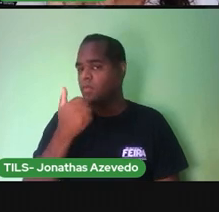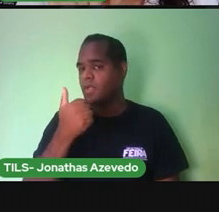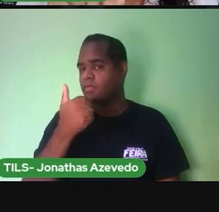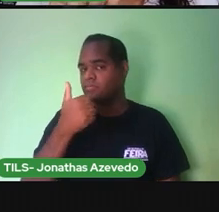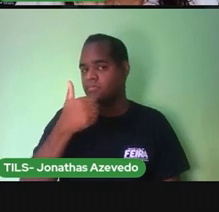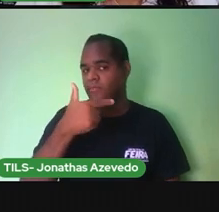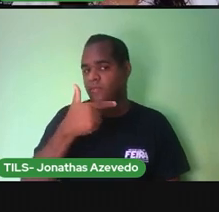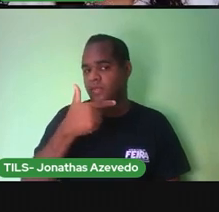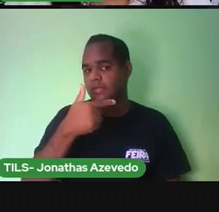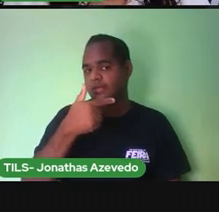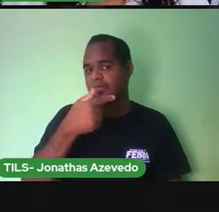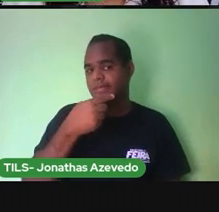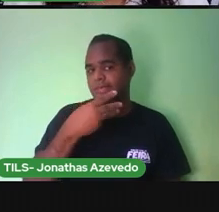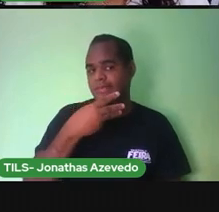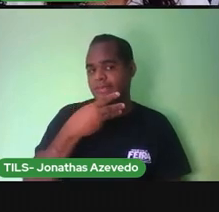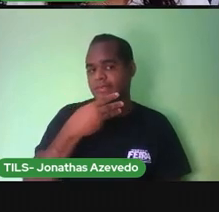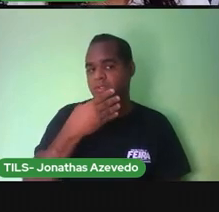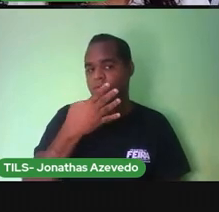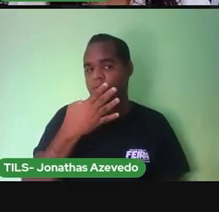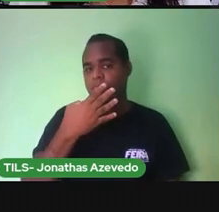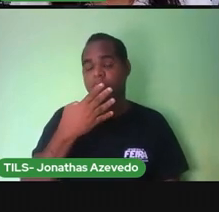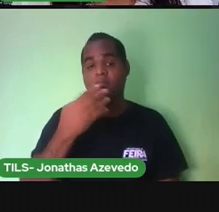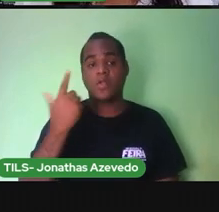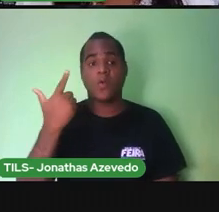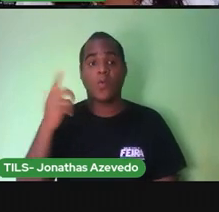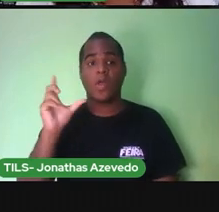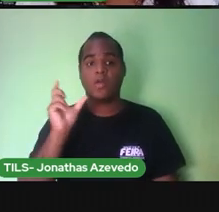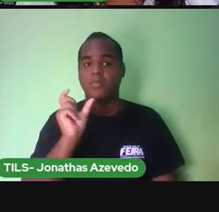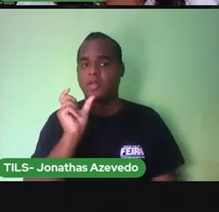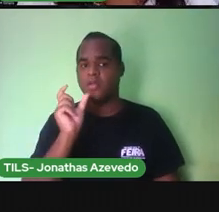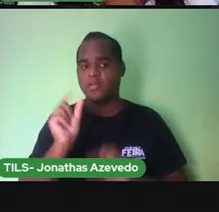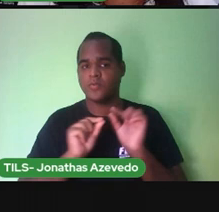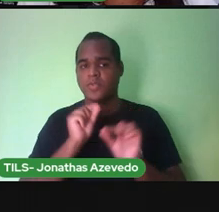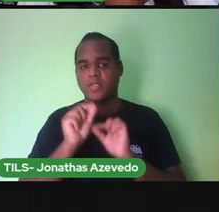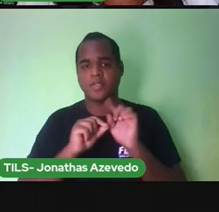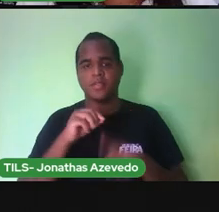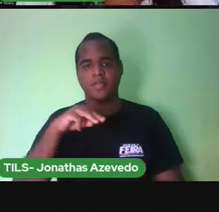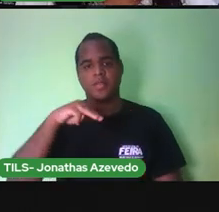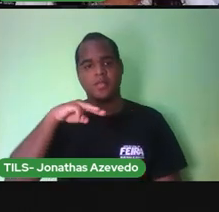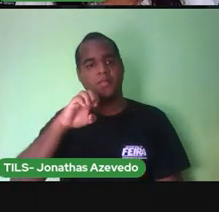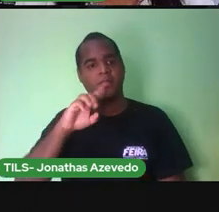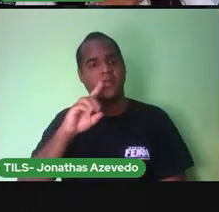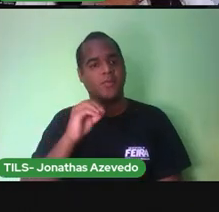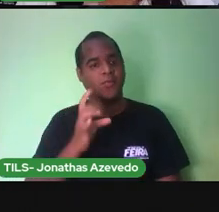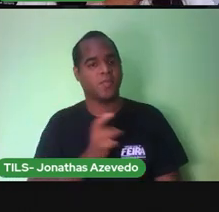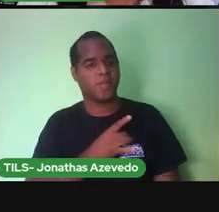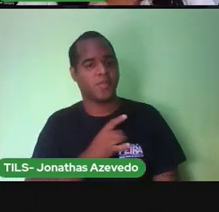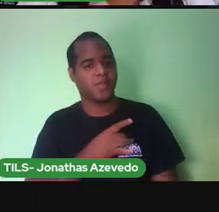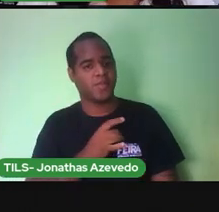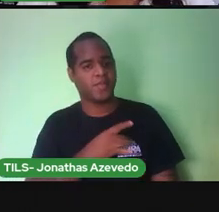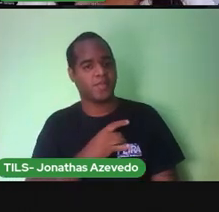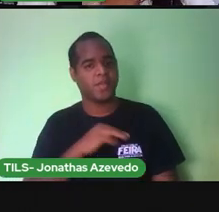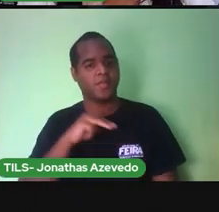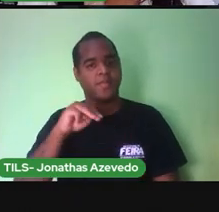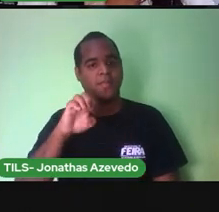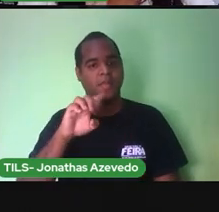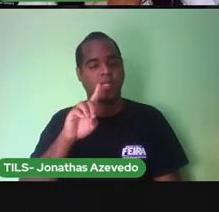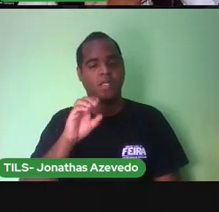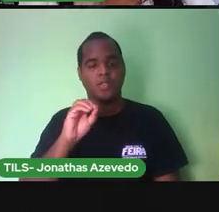três, quatro. E a outra palavra? A outra palavra é medo. Ó. Me